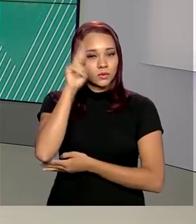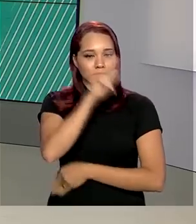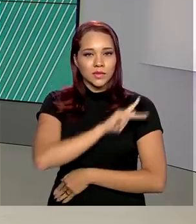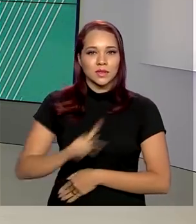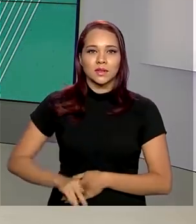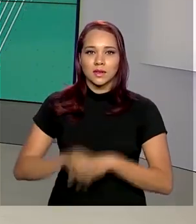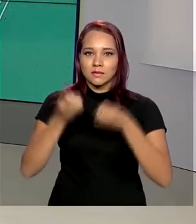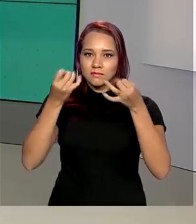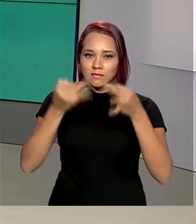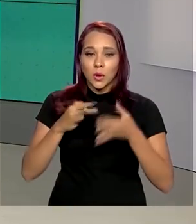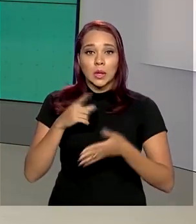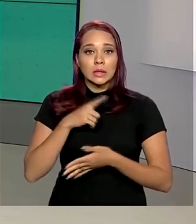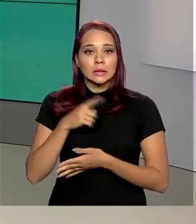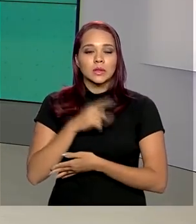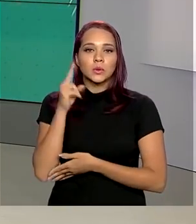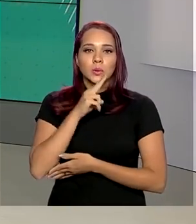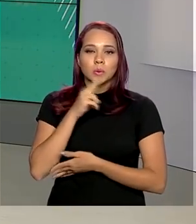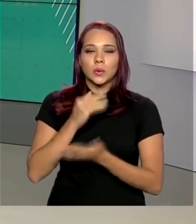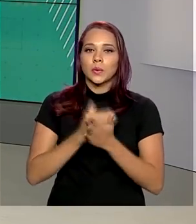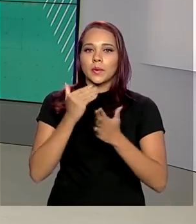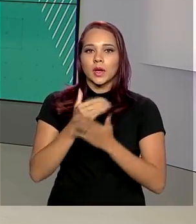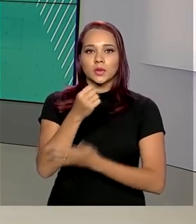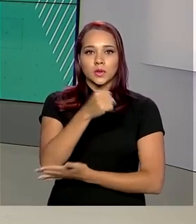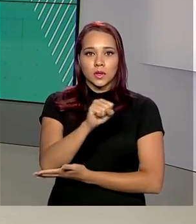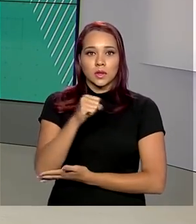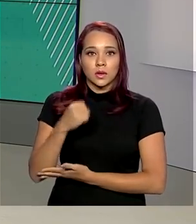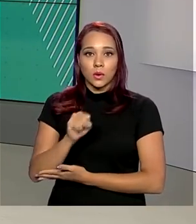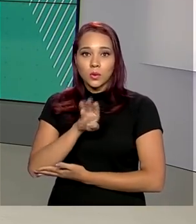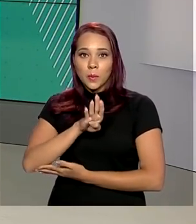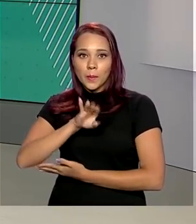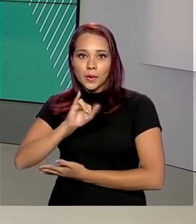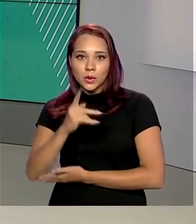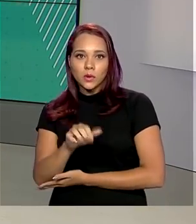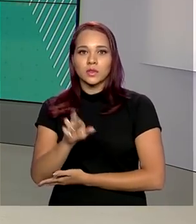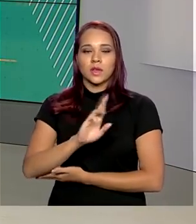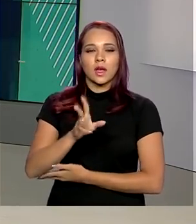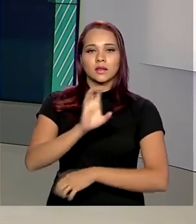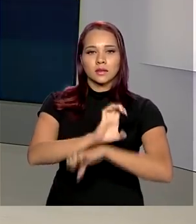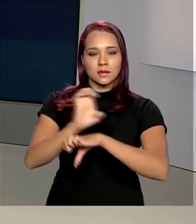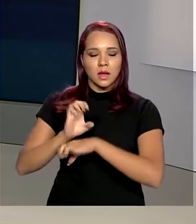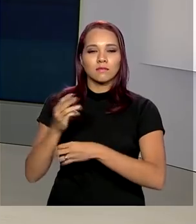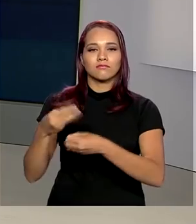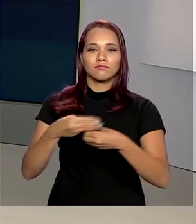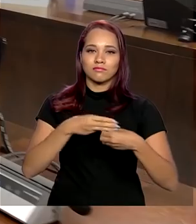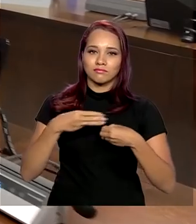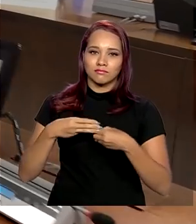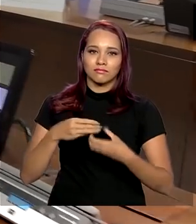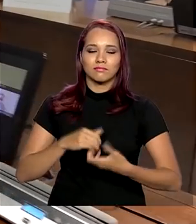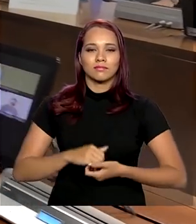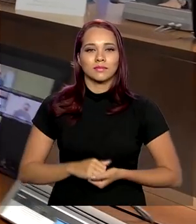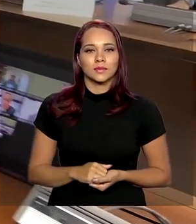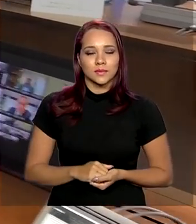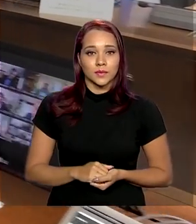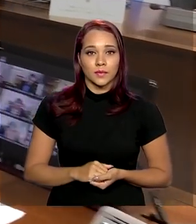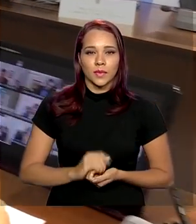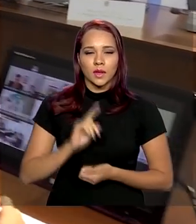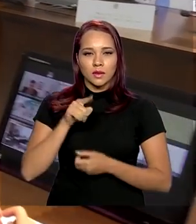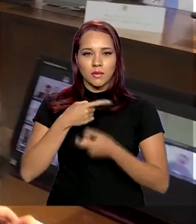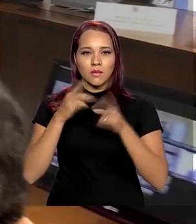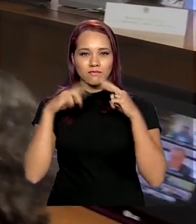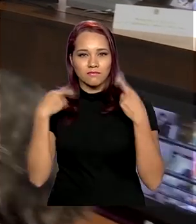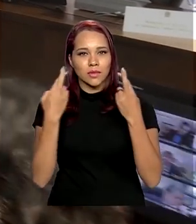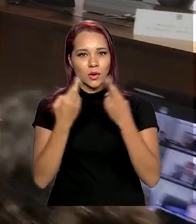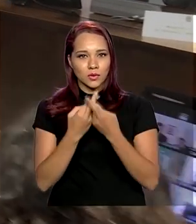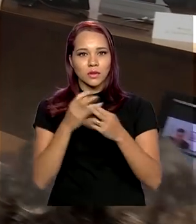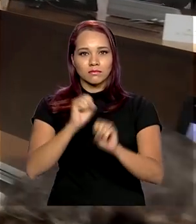socorro de mais de R 88 bilhões a estados e municípios. Após se reunir por